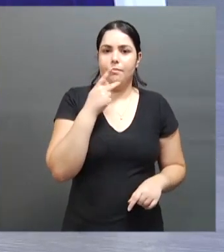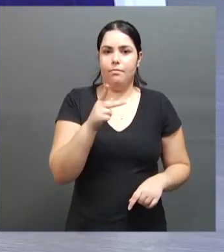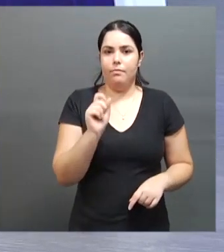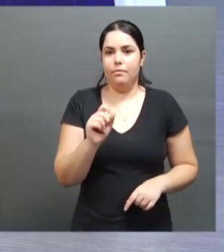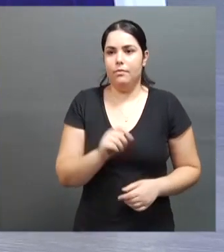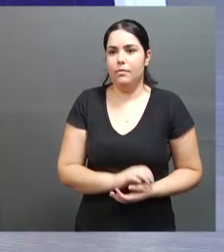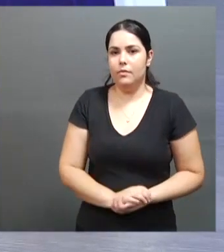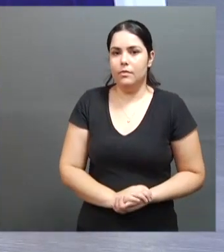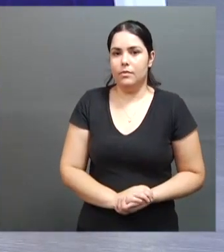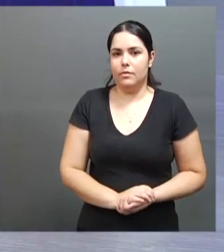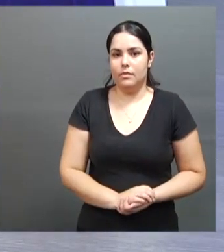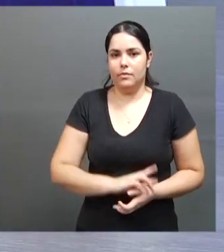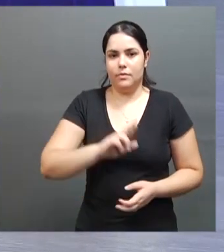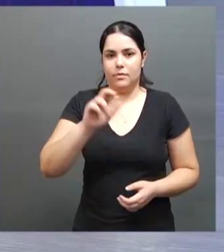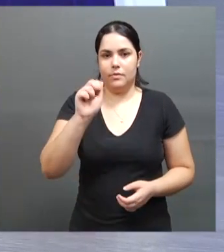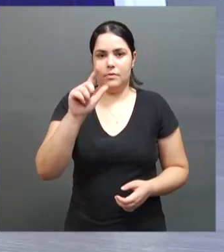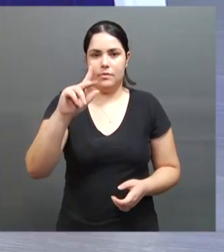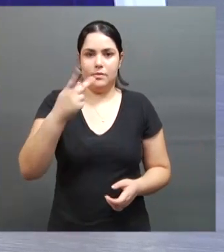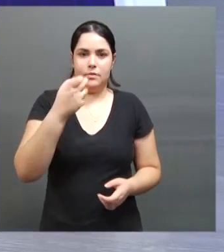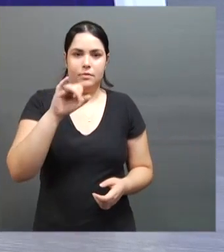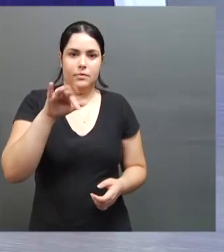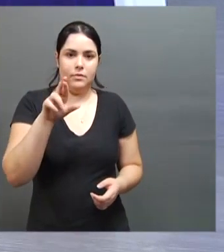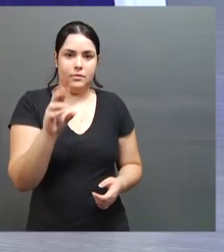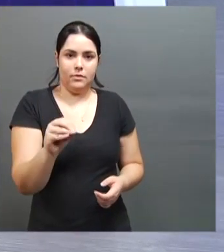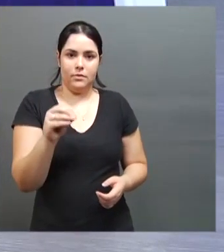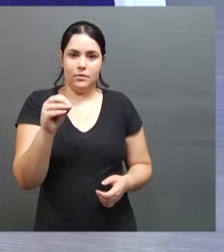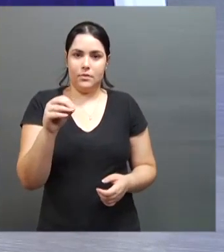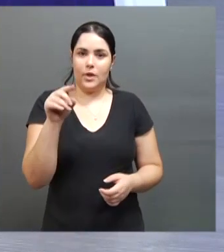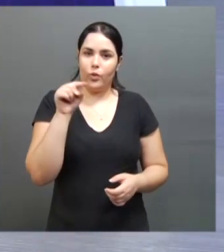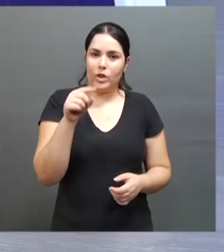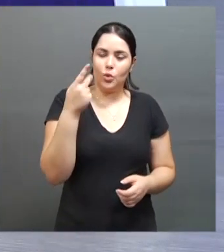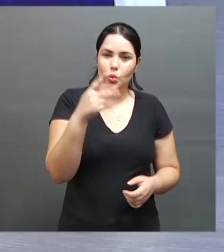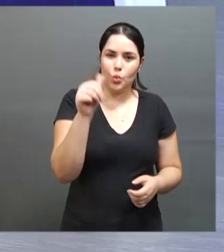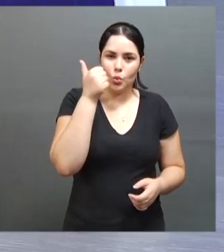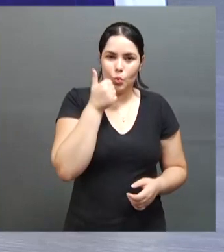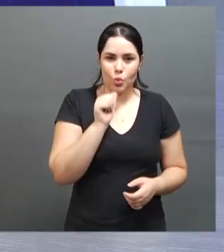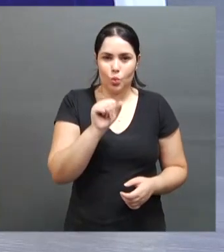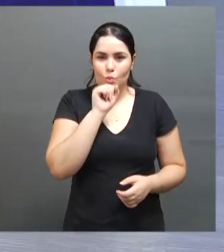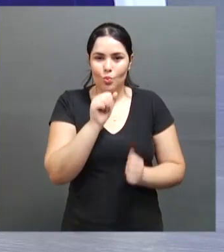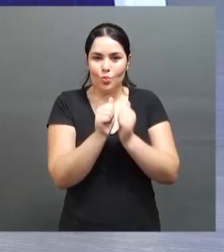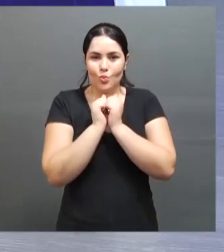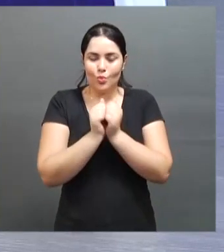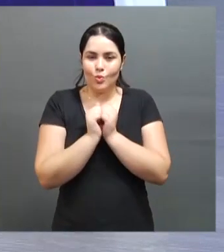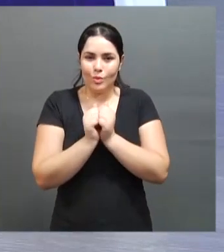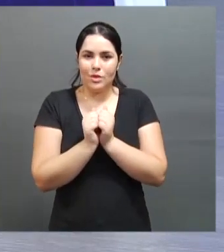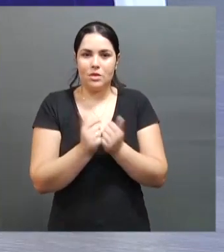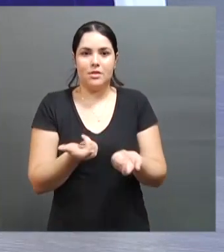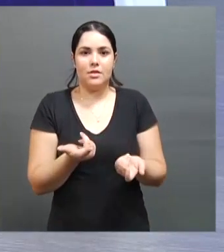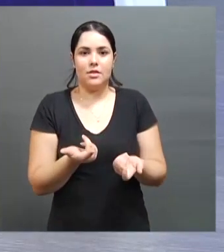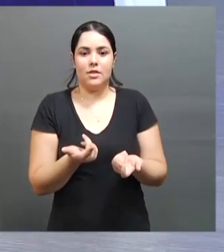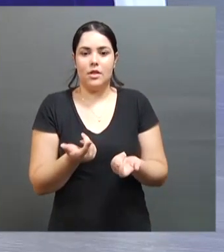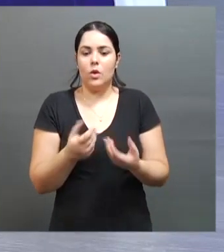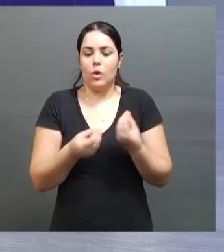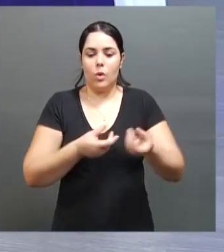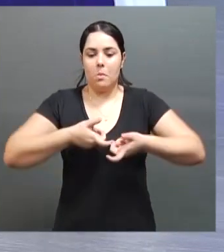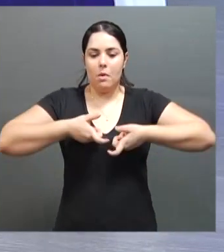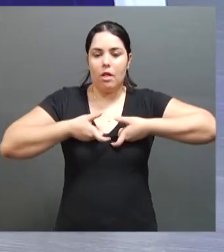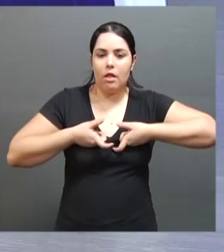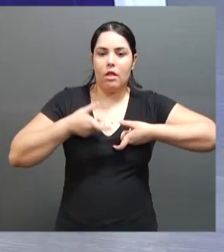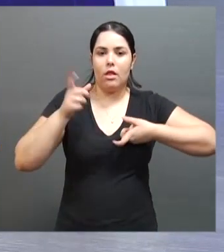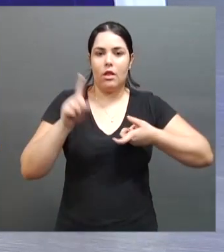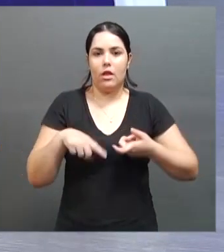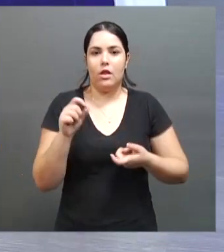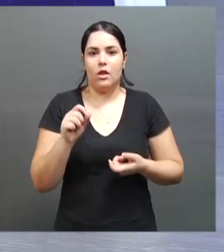calheiro dele, que a gente fala, né? E no seu caso, a sua mãe, a Sandra, te acompanha, né? Como é que é? As medalhas que você tem são